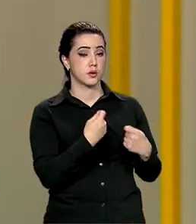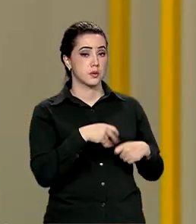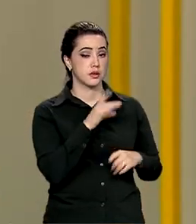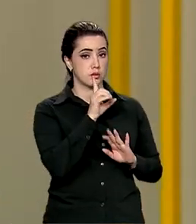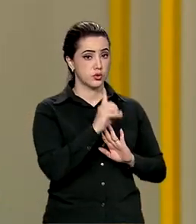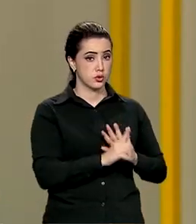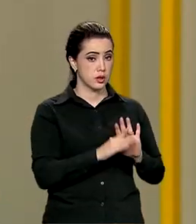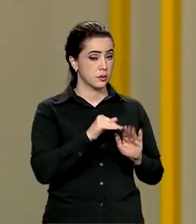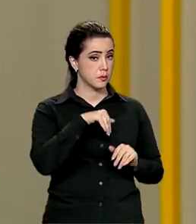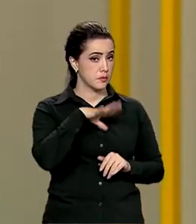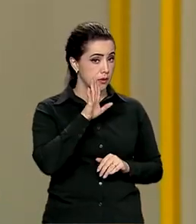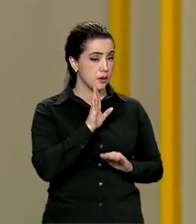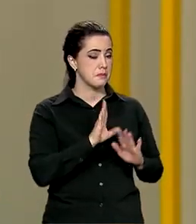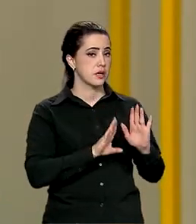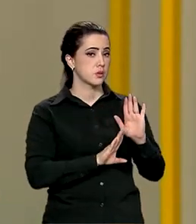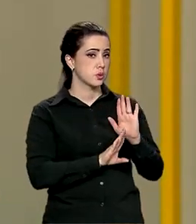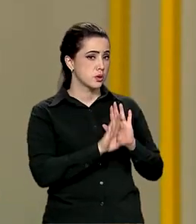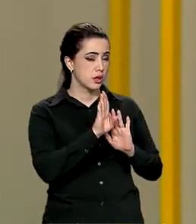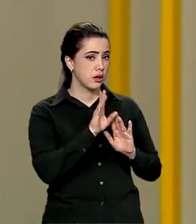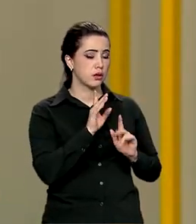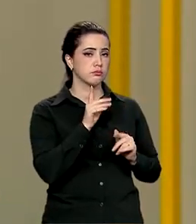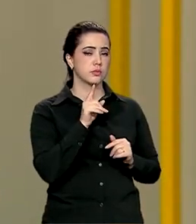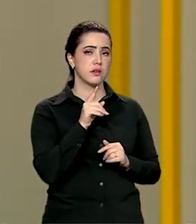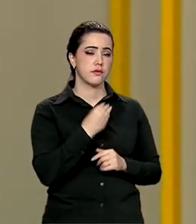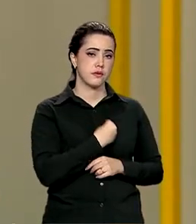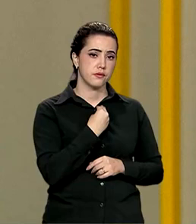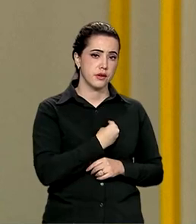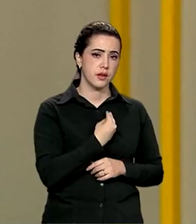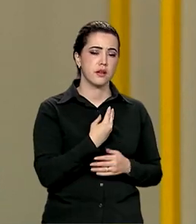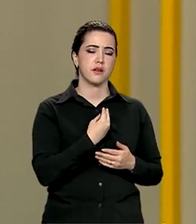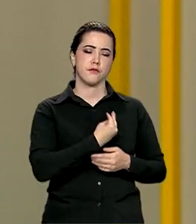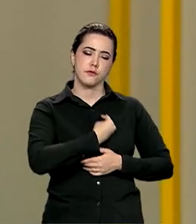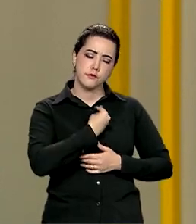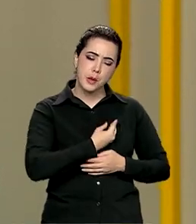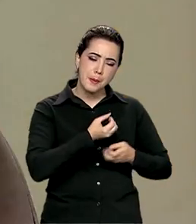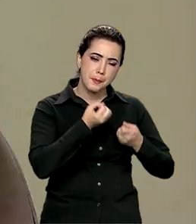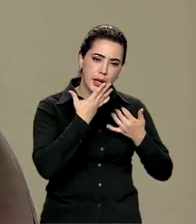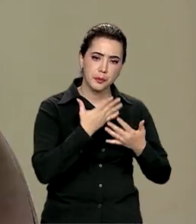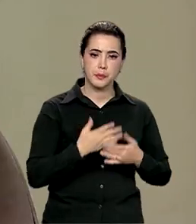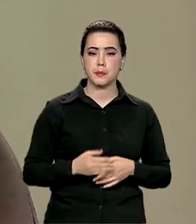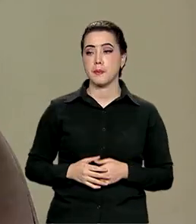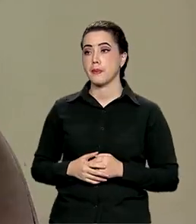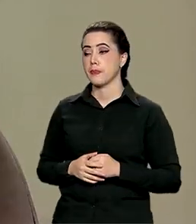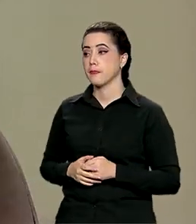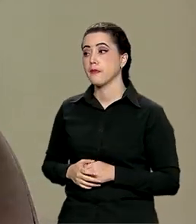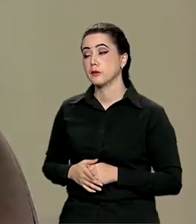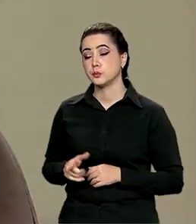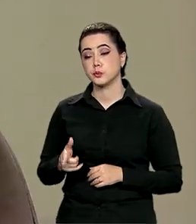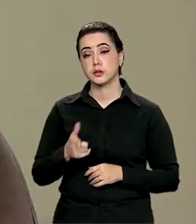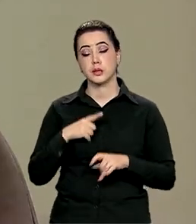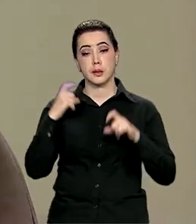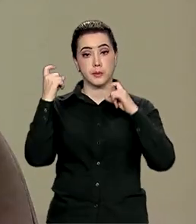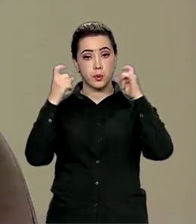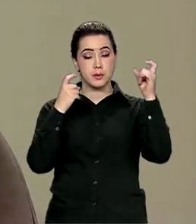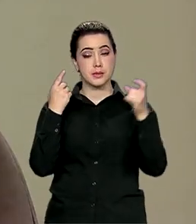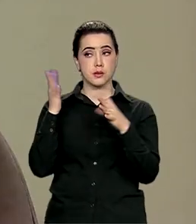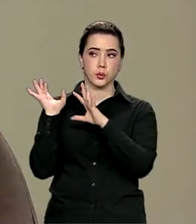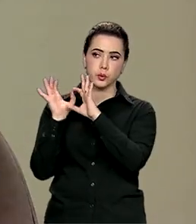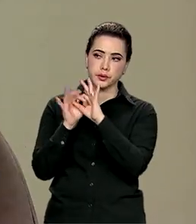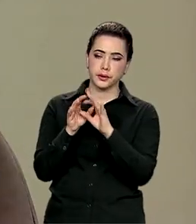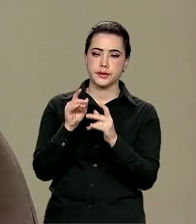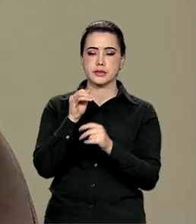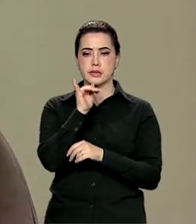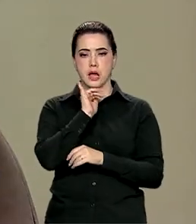mais do que sobreviver, viver plenamente. E há uma grande preocupação em outros contextos, como o da